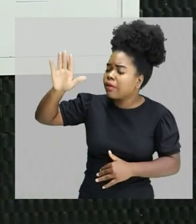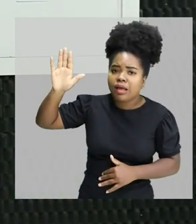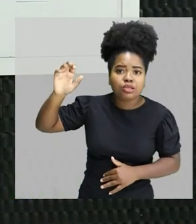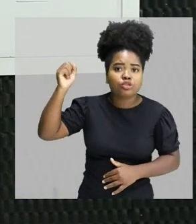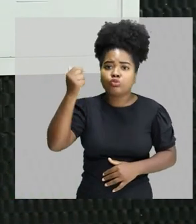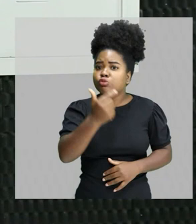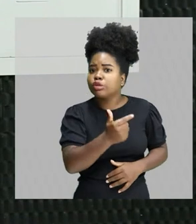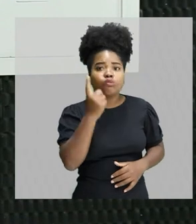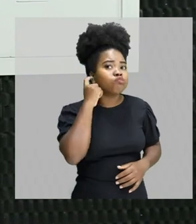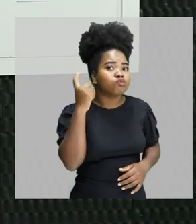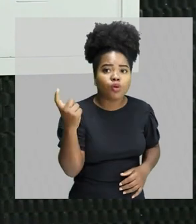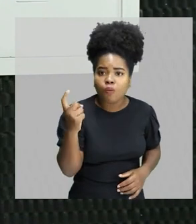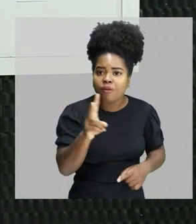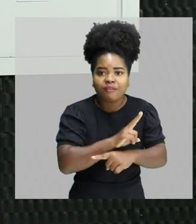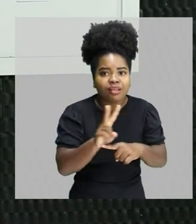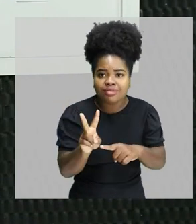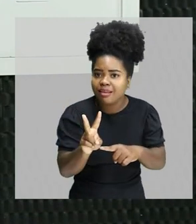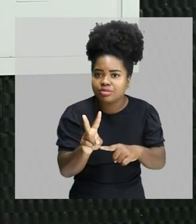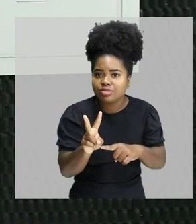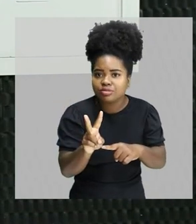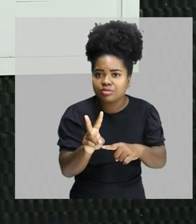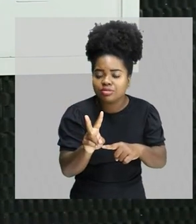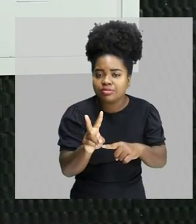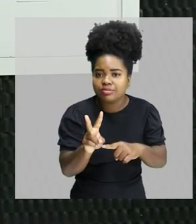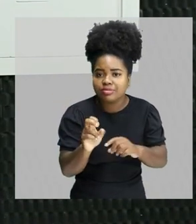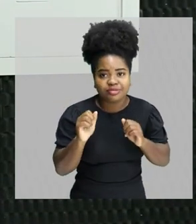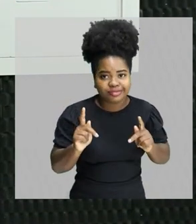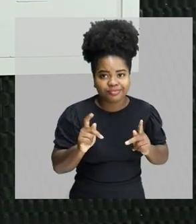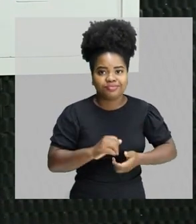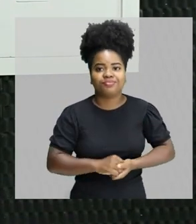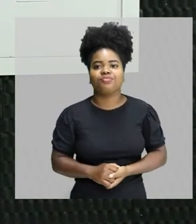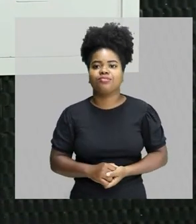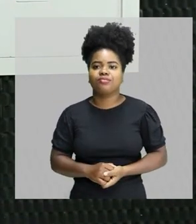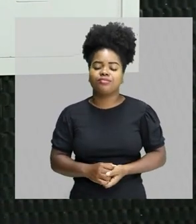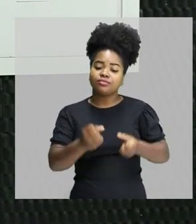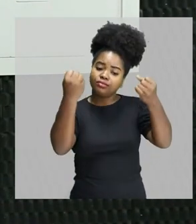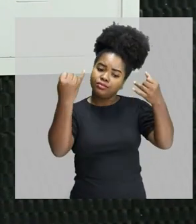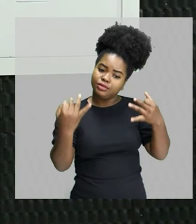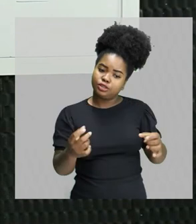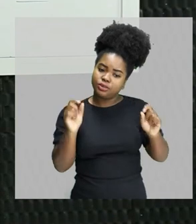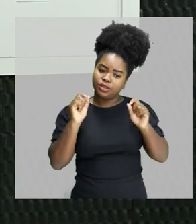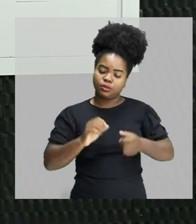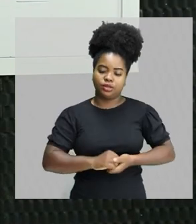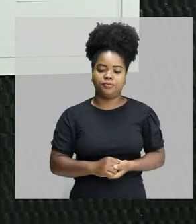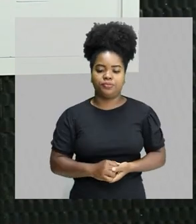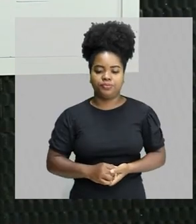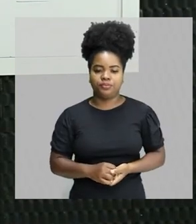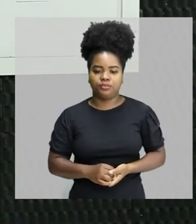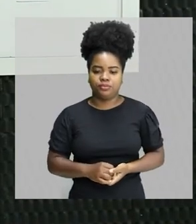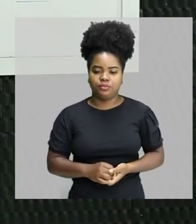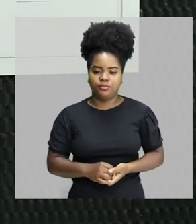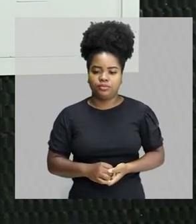do som ainda mais no ar. Está ok? Então, a explicação para isso é que